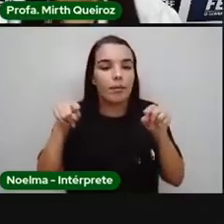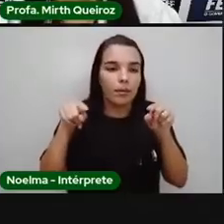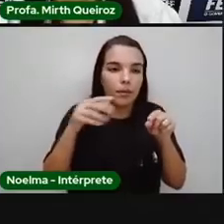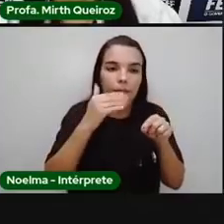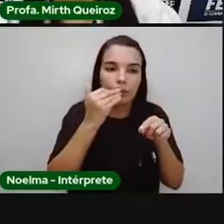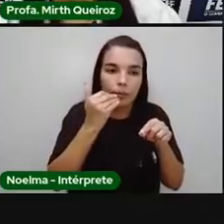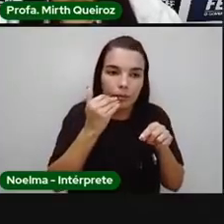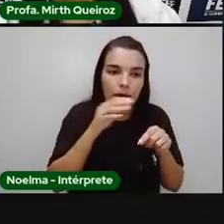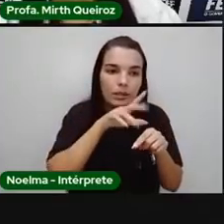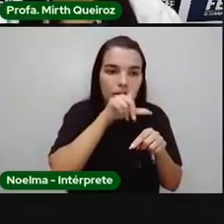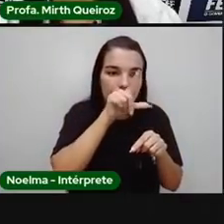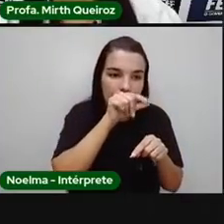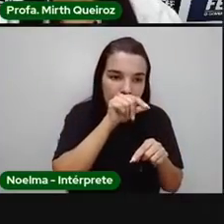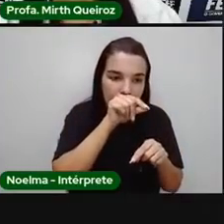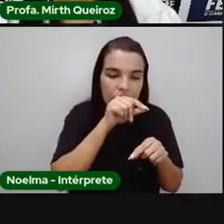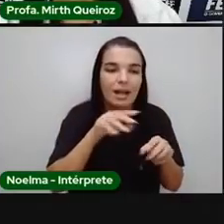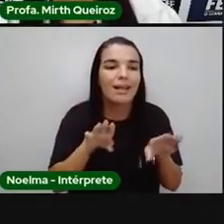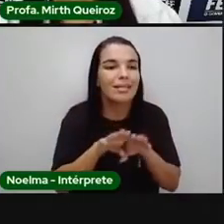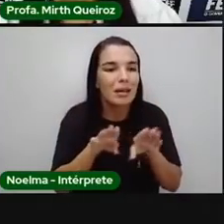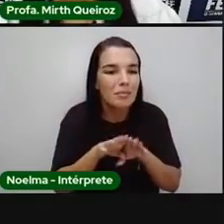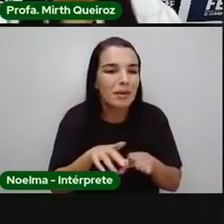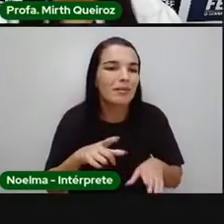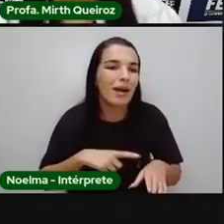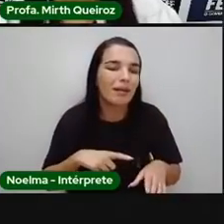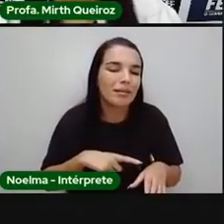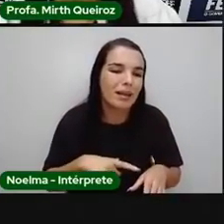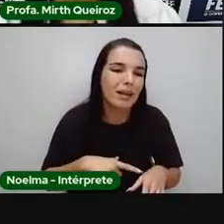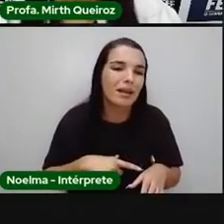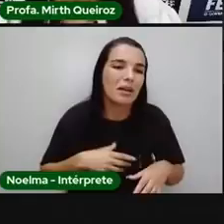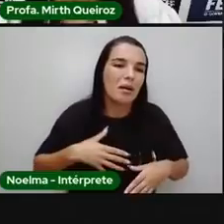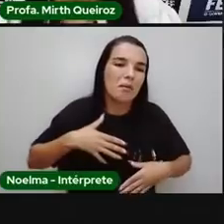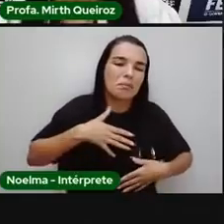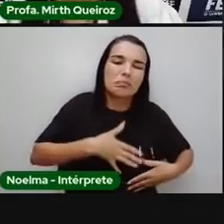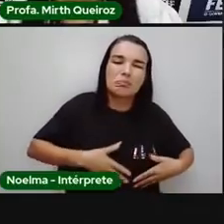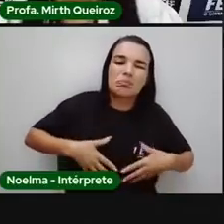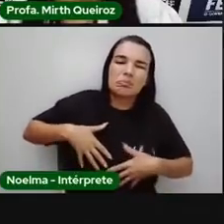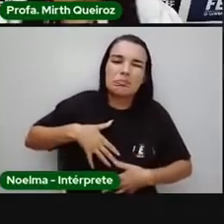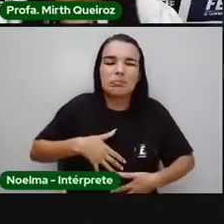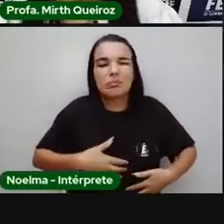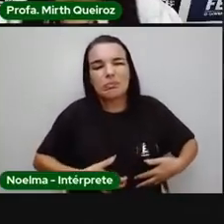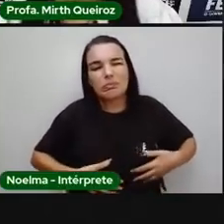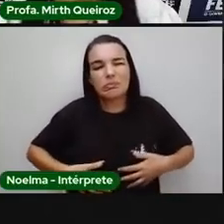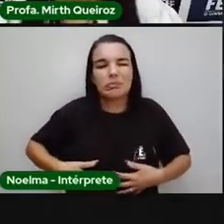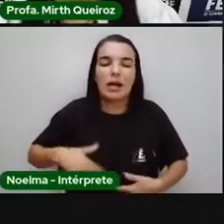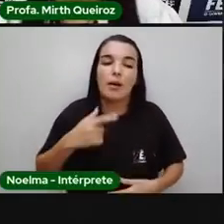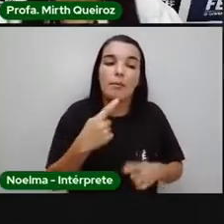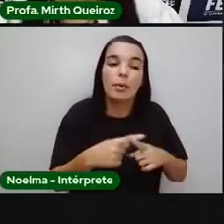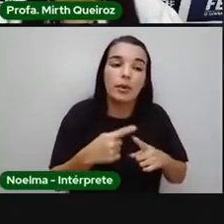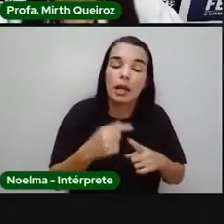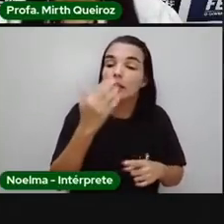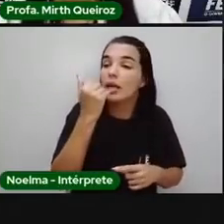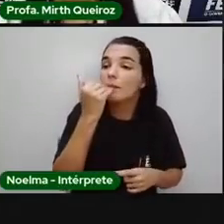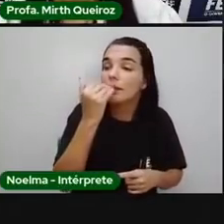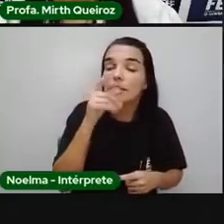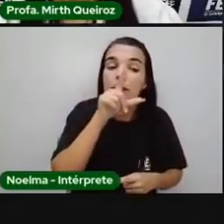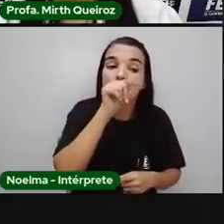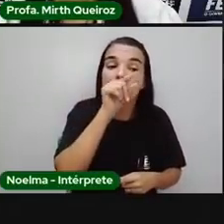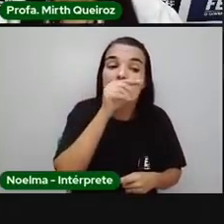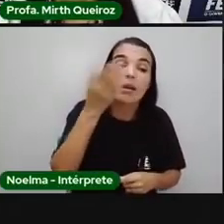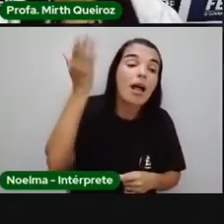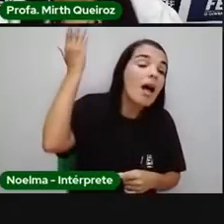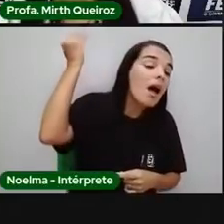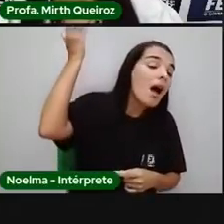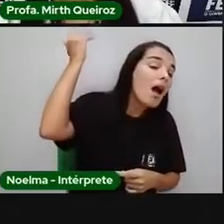pássaro, ele também vai receber de veneno por causa da alimentação do pássaro. Porém,